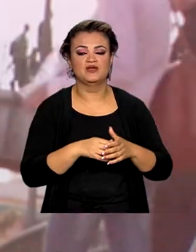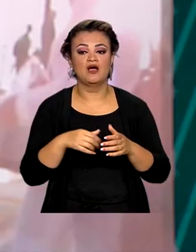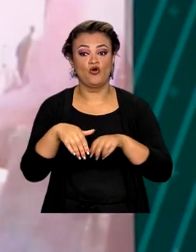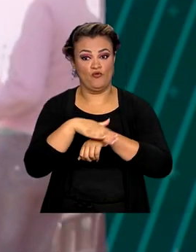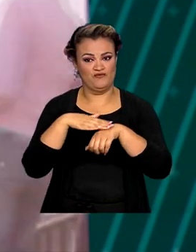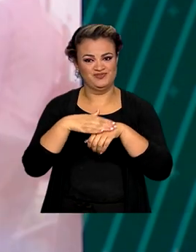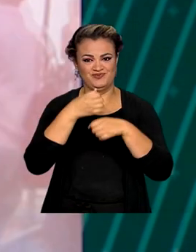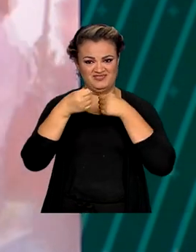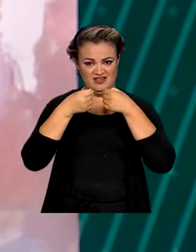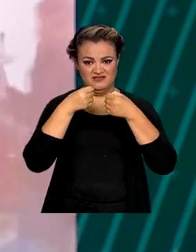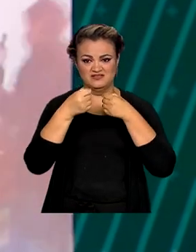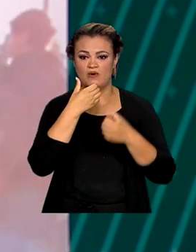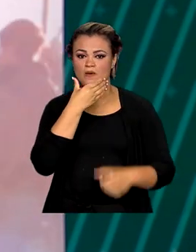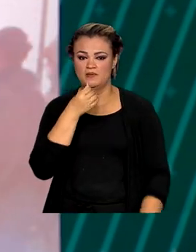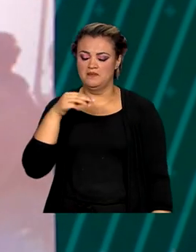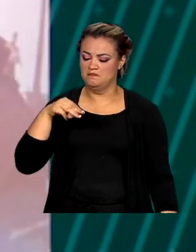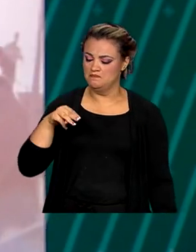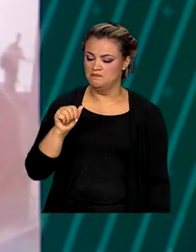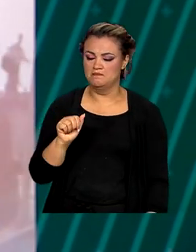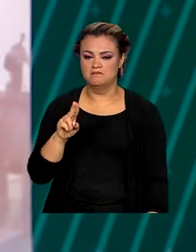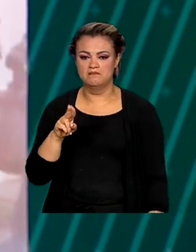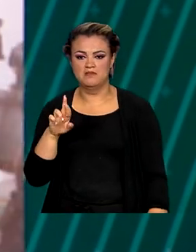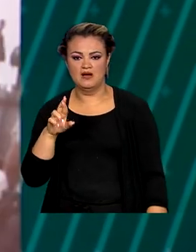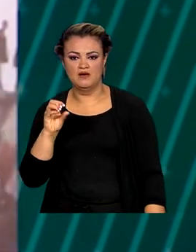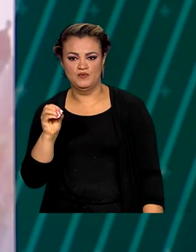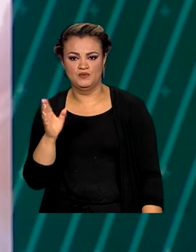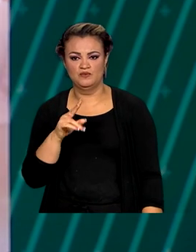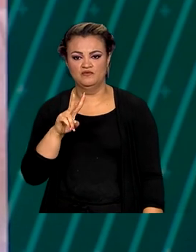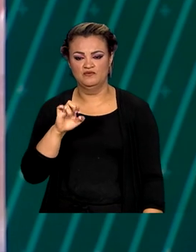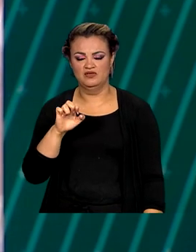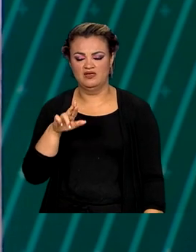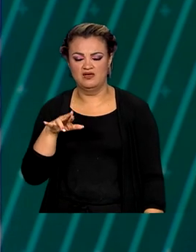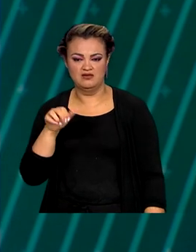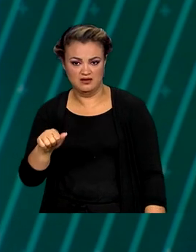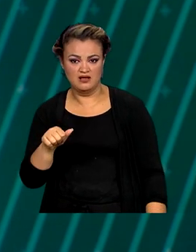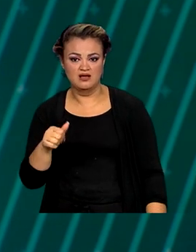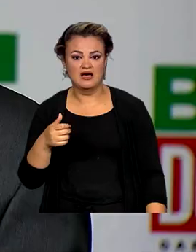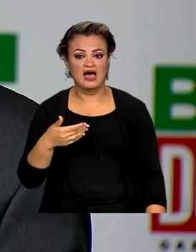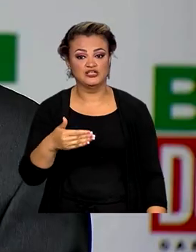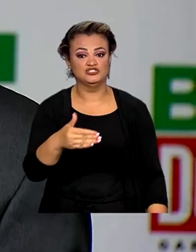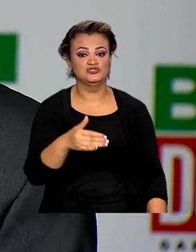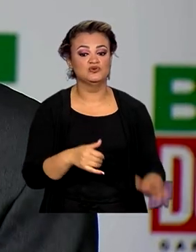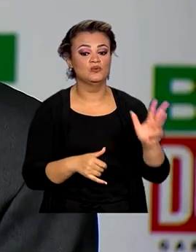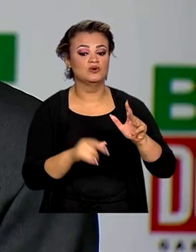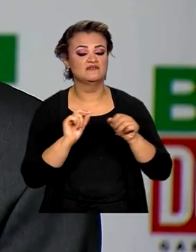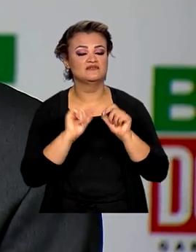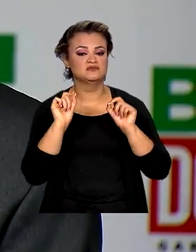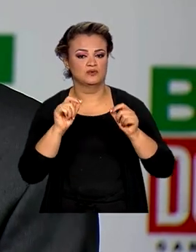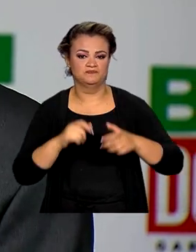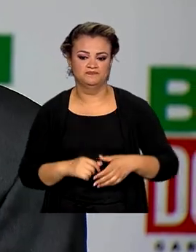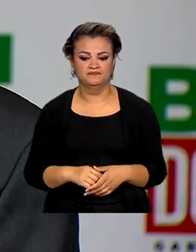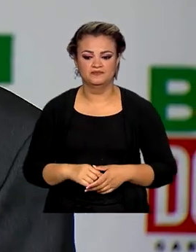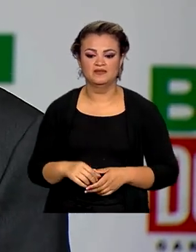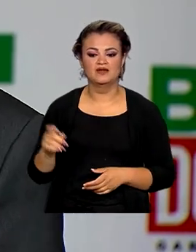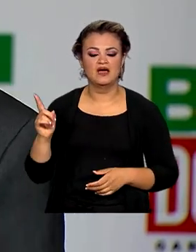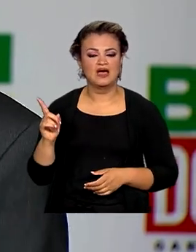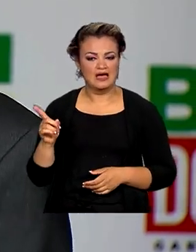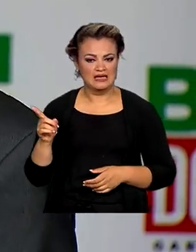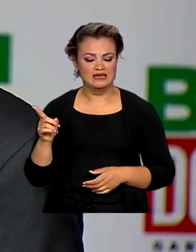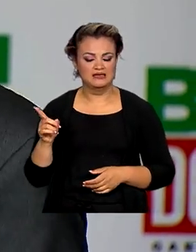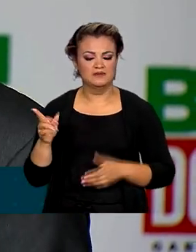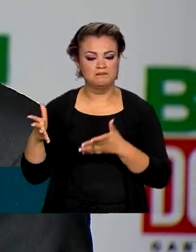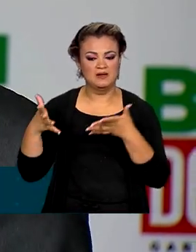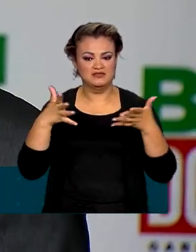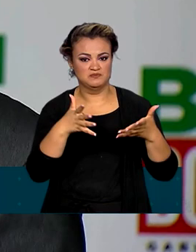imprensa, Mauro Vieira também anunciou as primeiras agendas do presidente eleito. Além de participar da